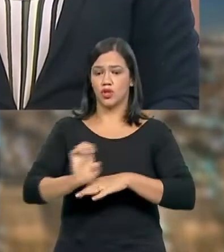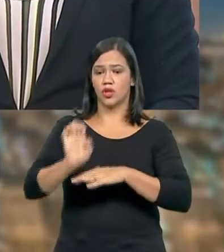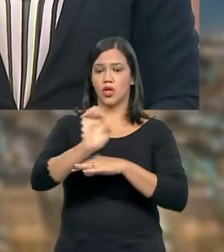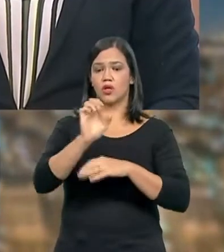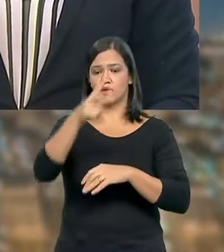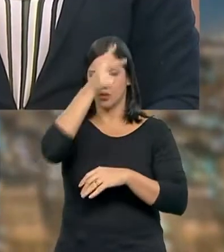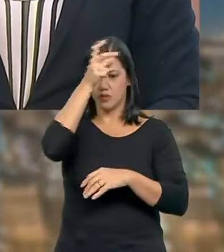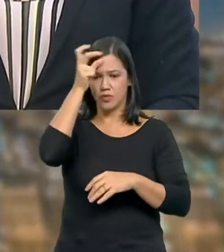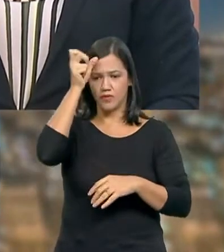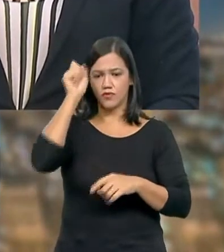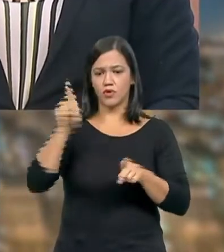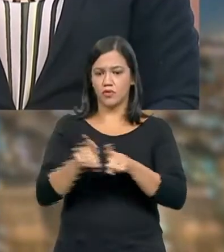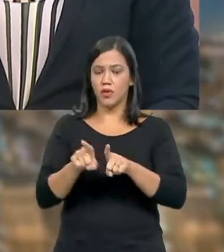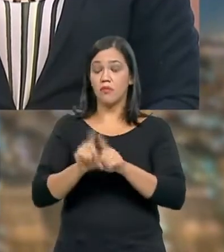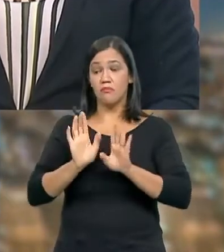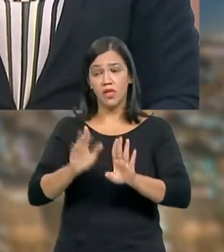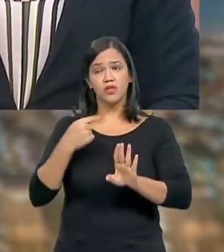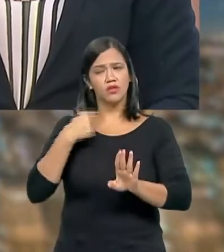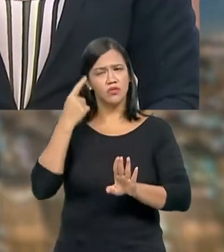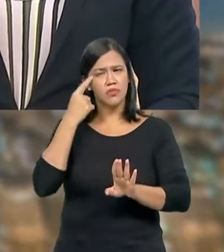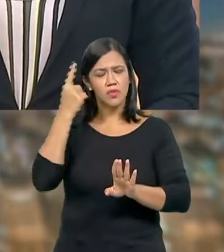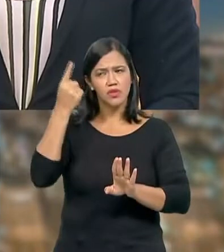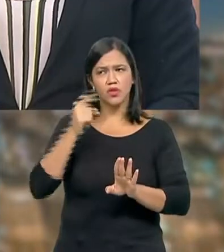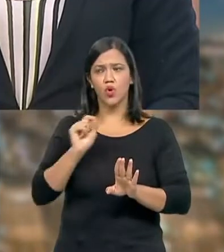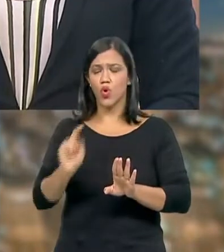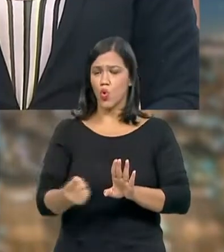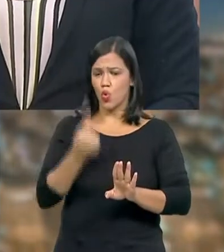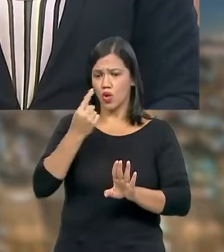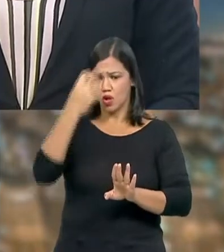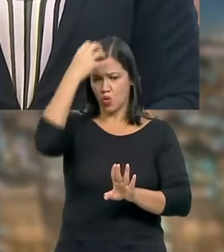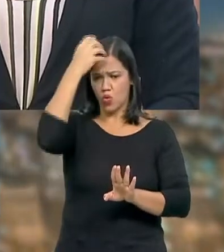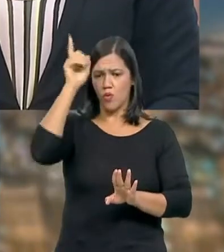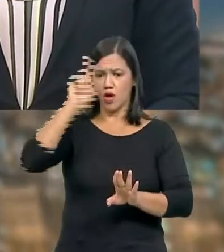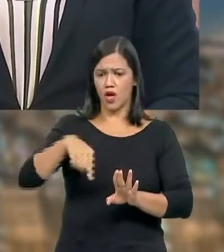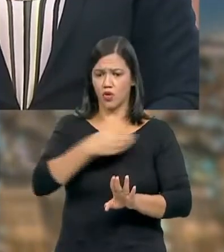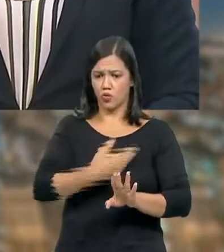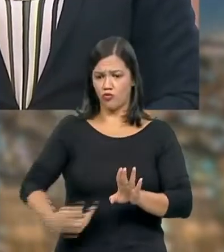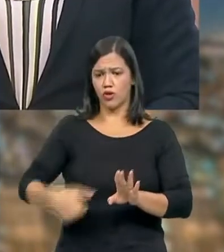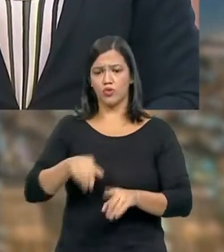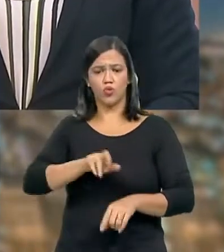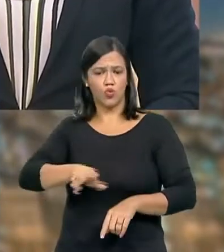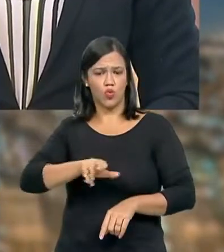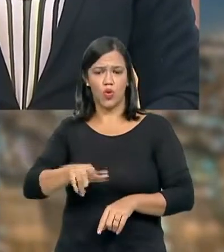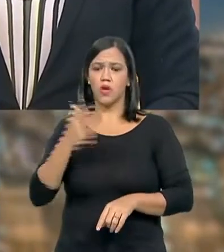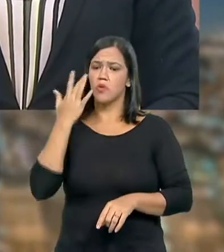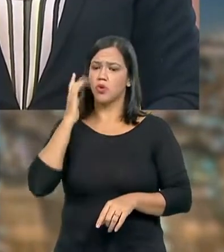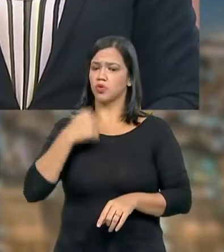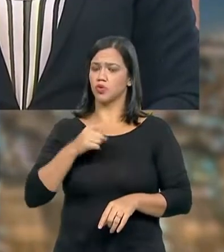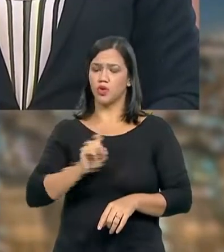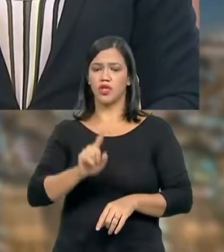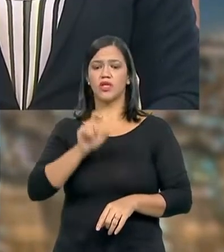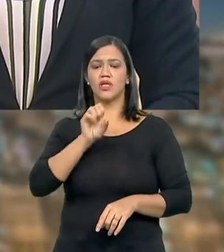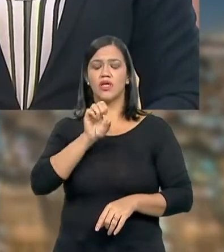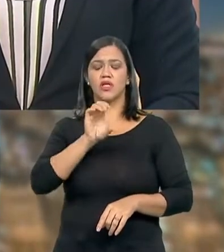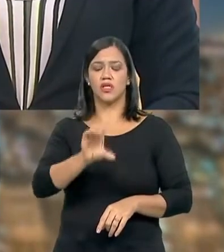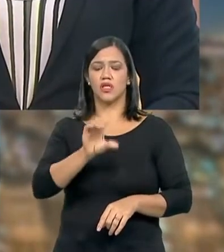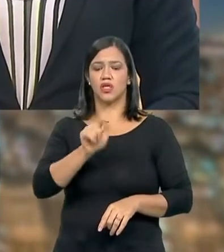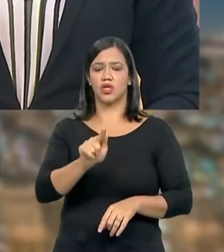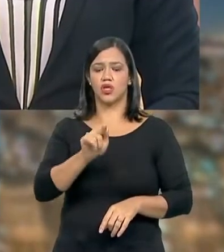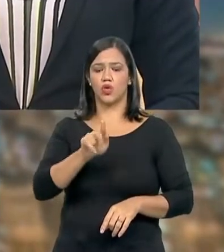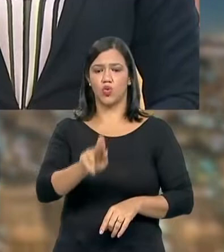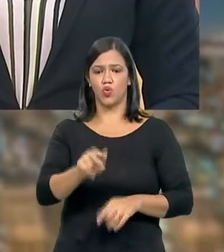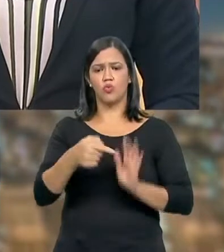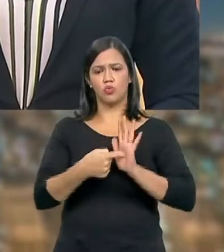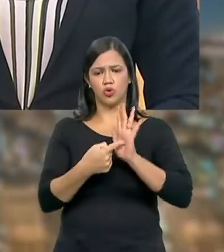gente, reforço, que pensa que o governo é praticamente o único culpado. Eu acho que não. A CGU já mostrou desvios